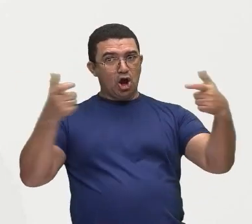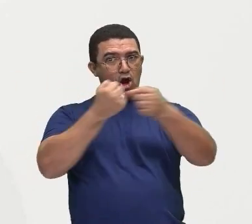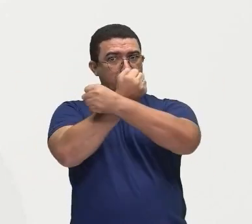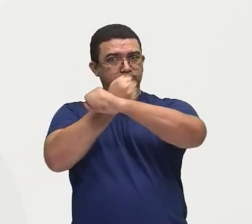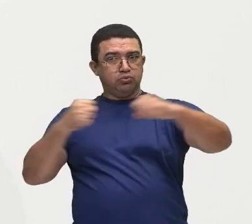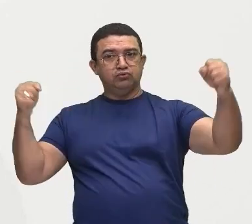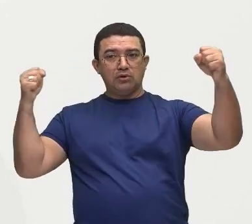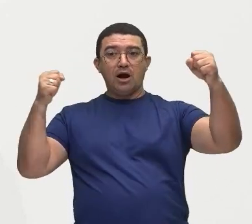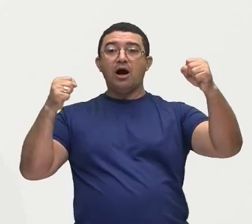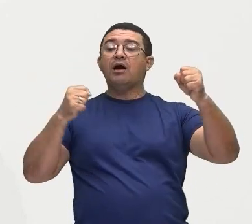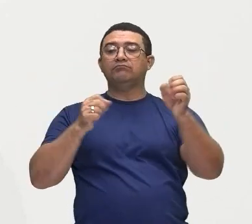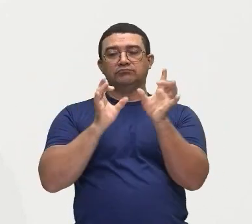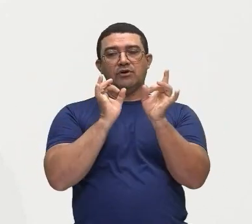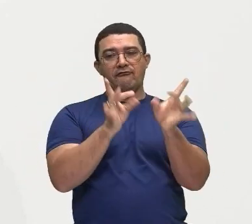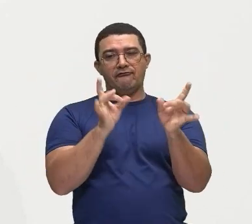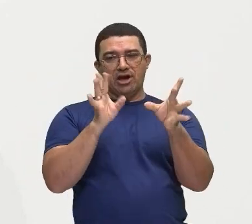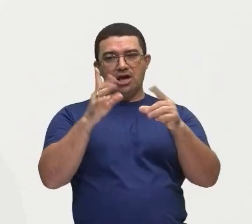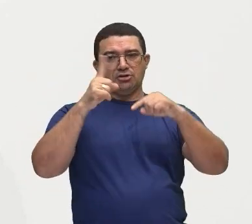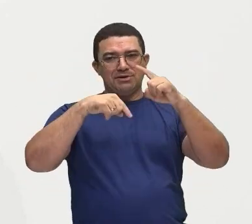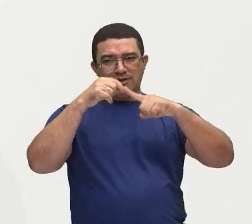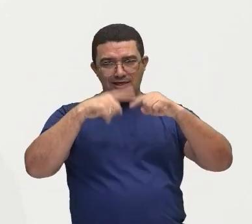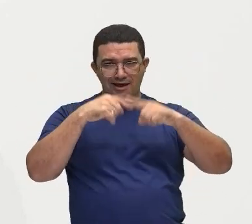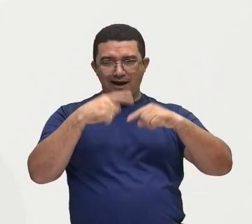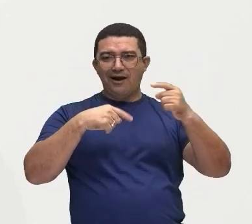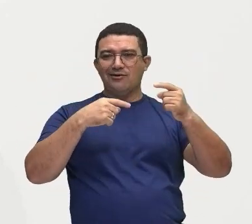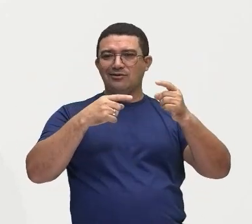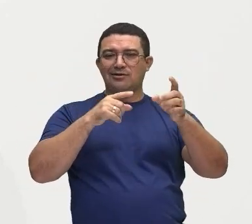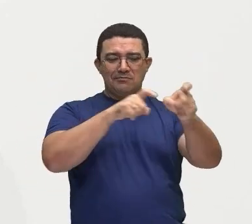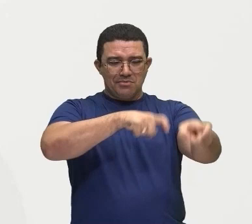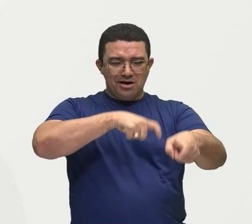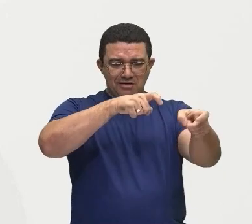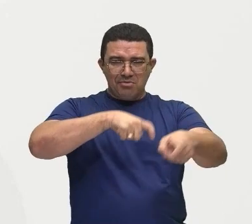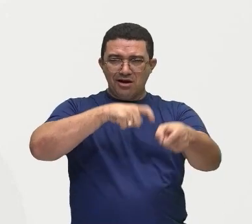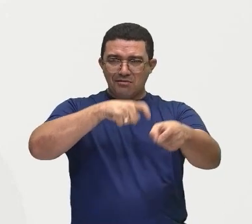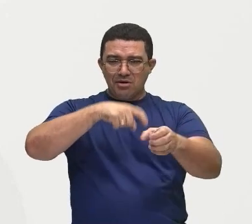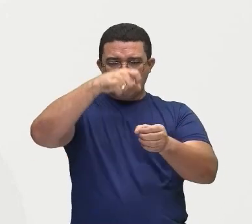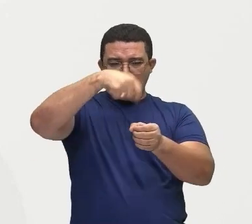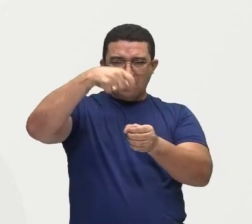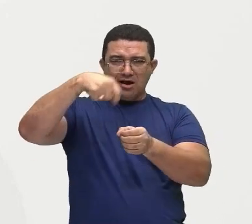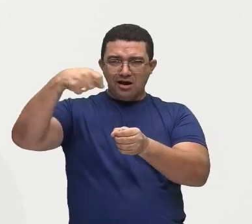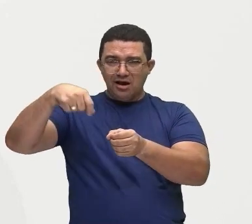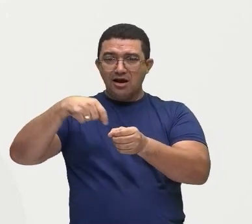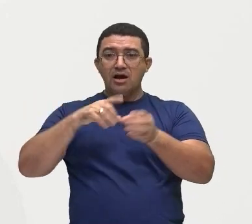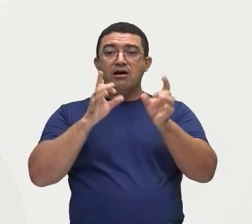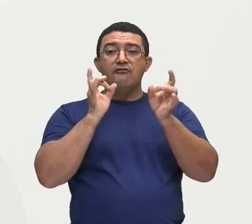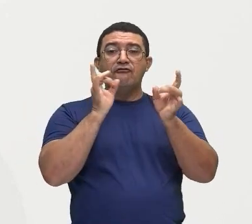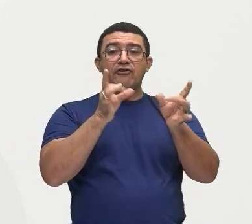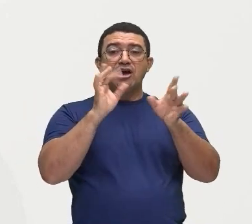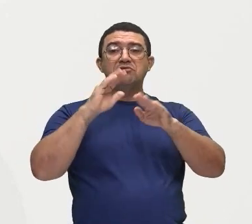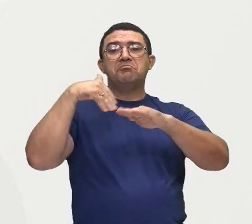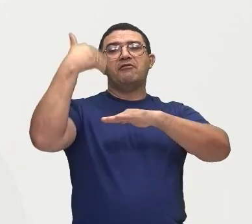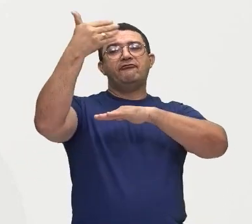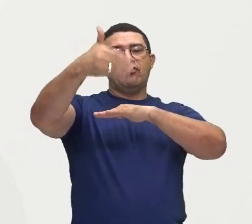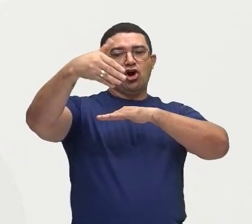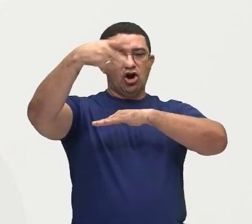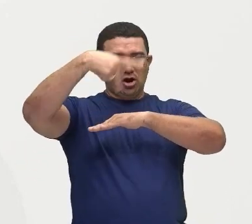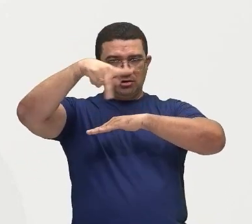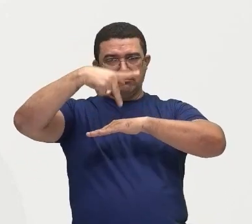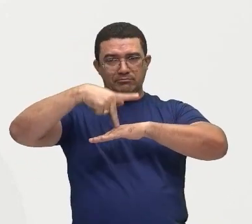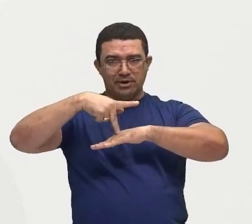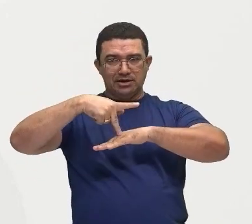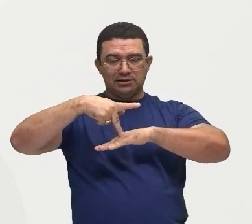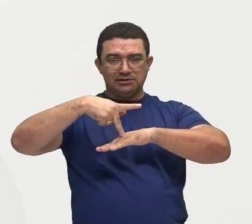quê? Ele vai exportar. Então, aqui a gente tem o minifúndio, que são pequenas propriedades rurais, né?